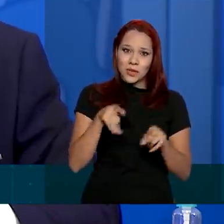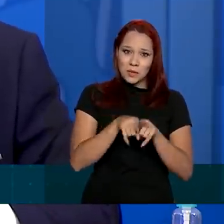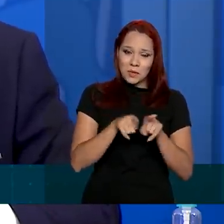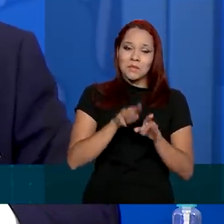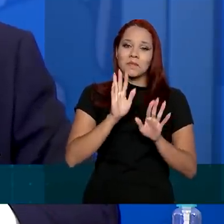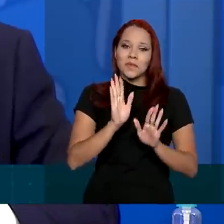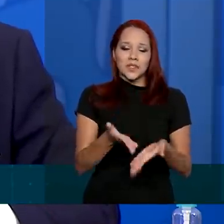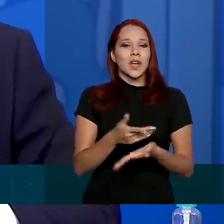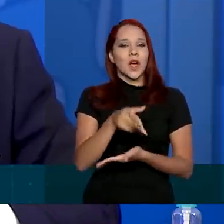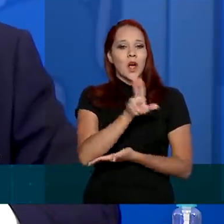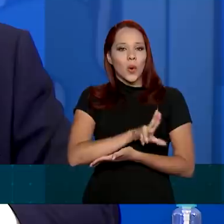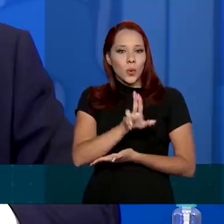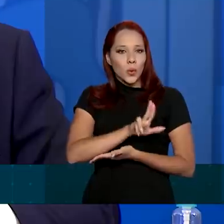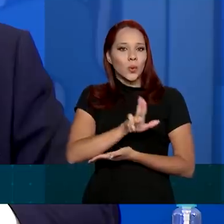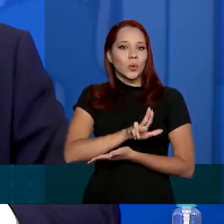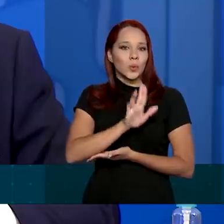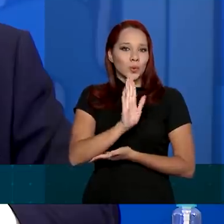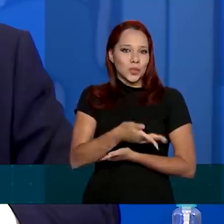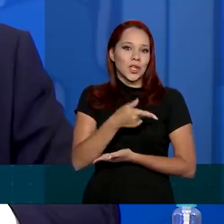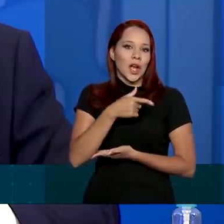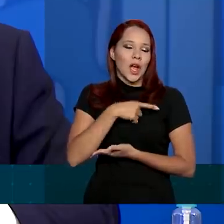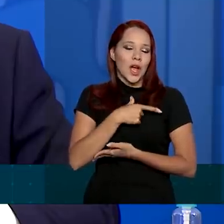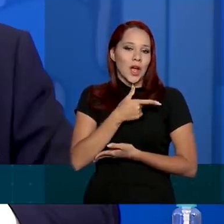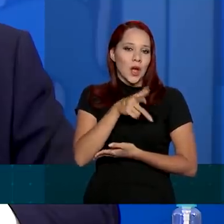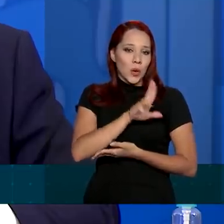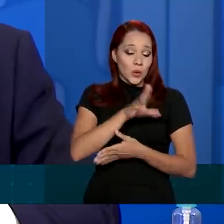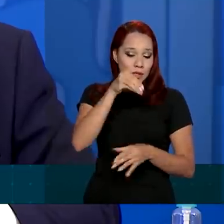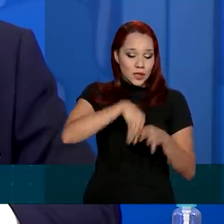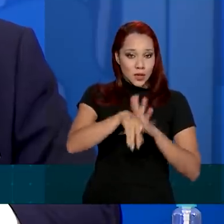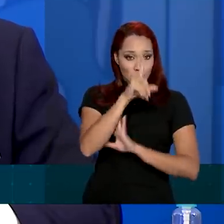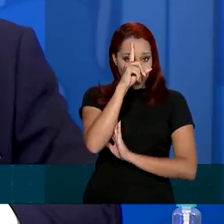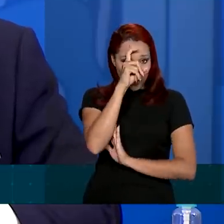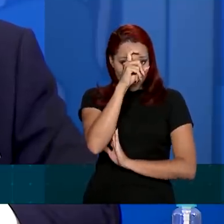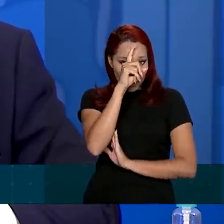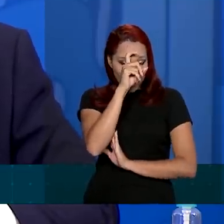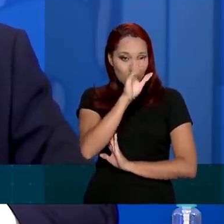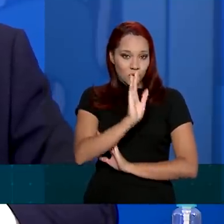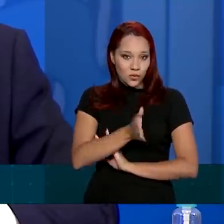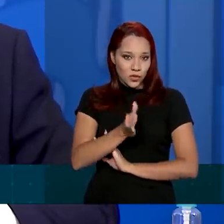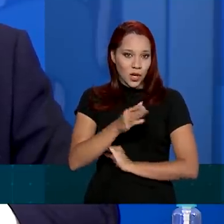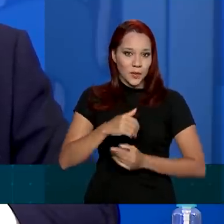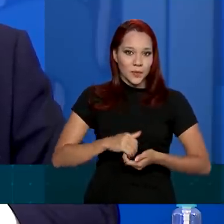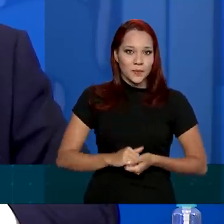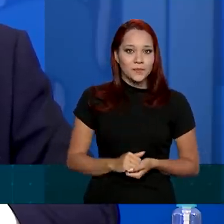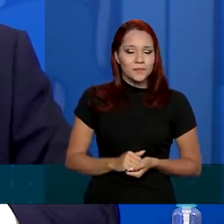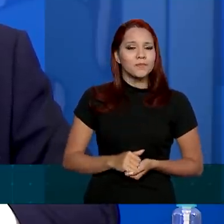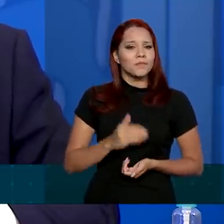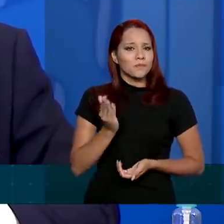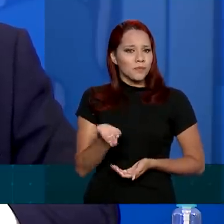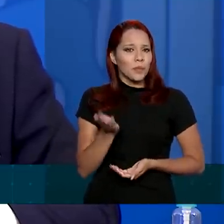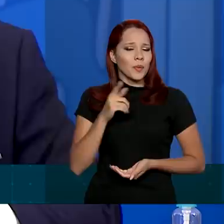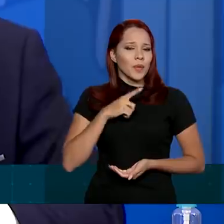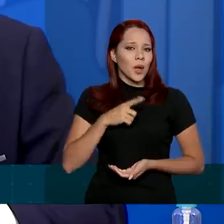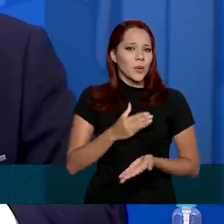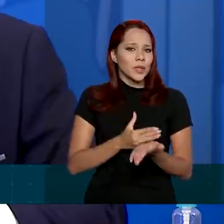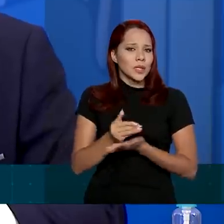sendo utilizada em hospitais, e isso está sendo utilizado,